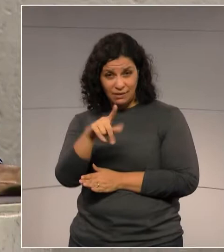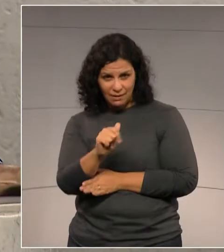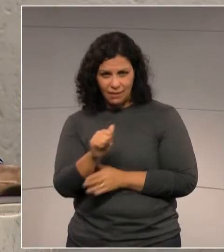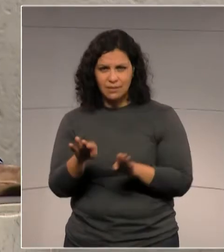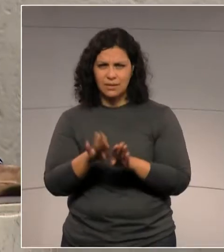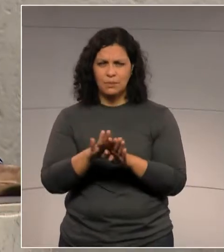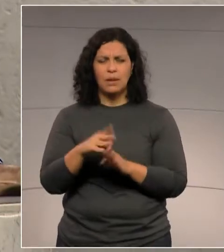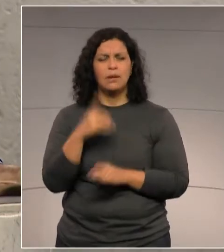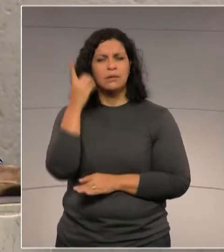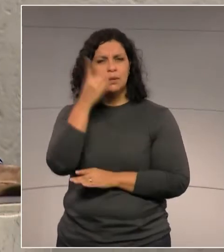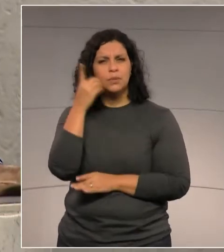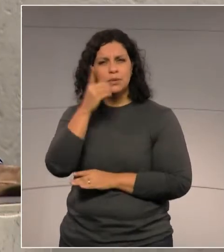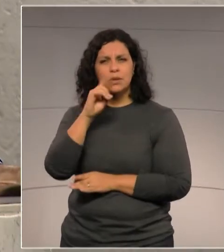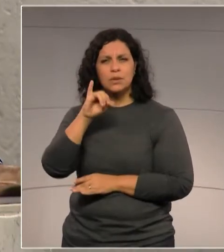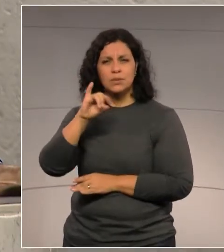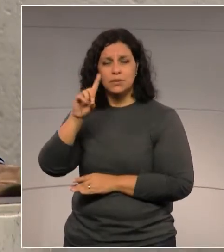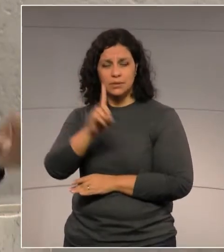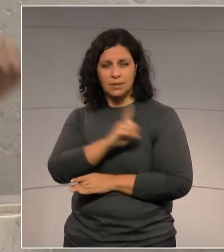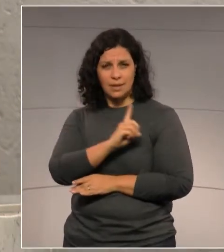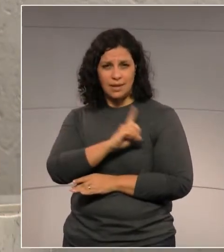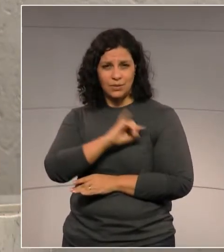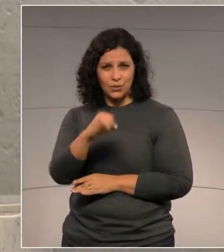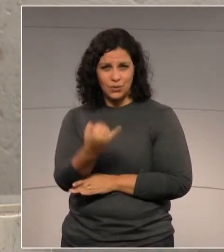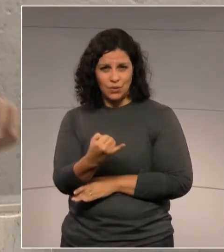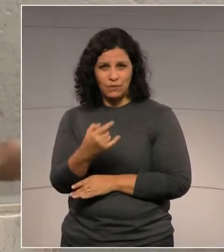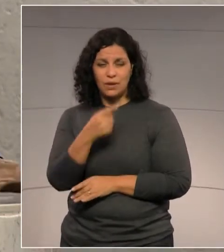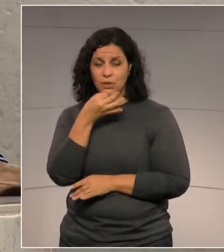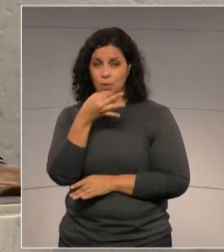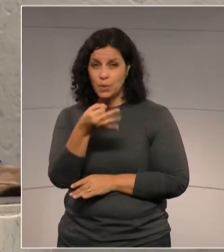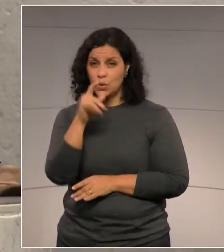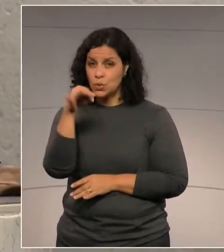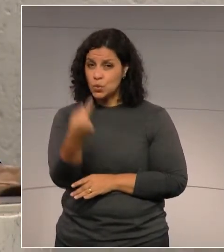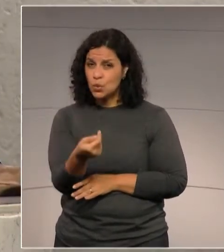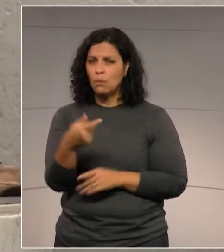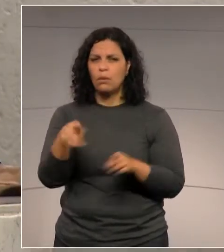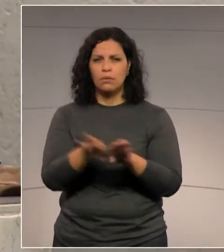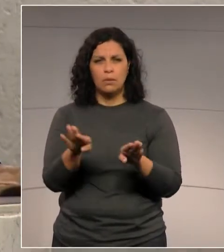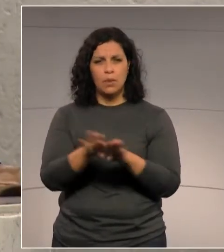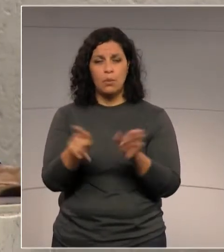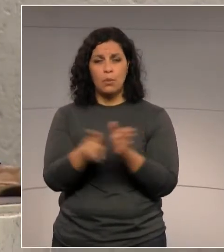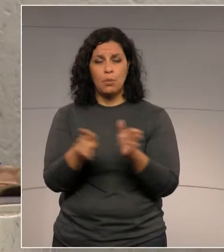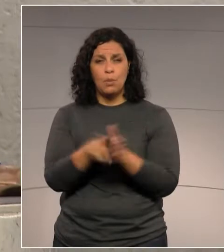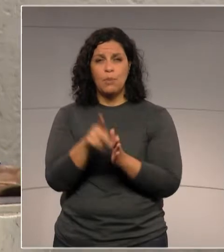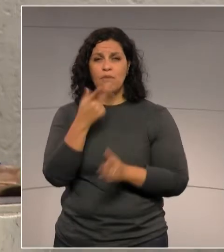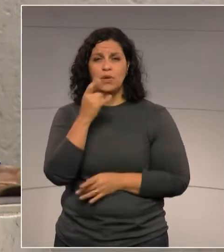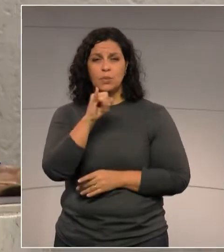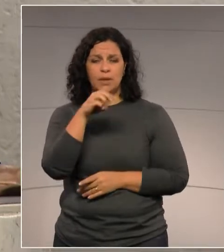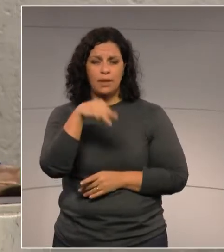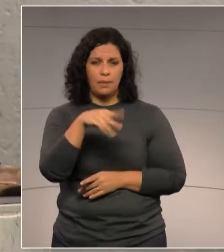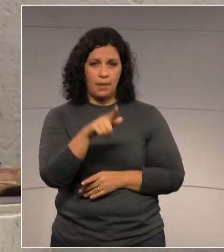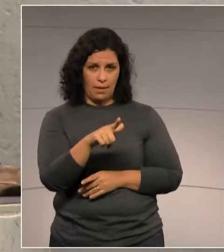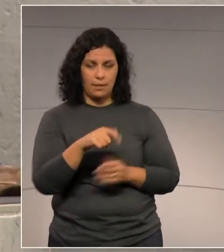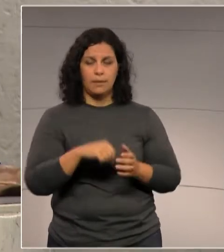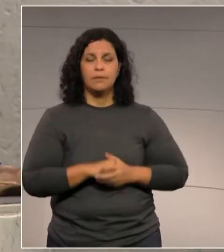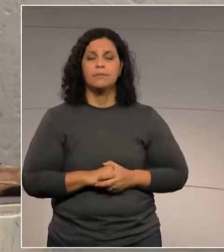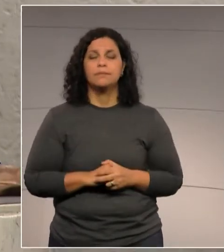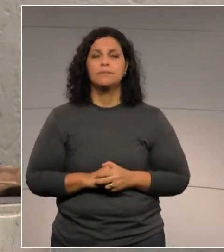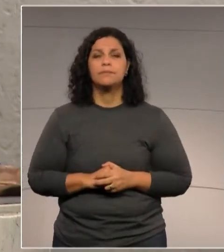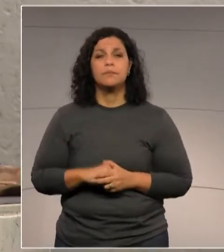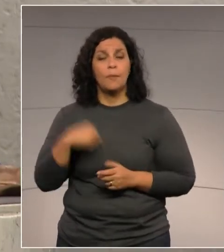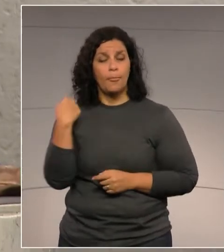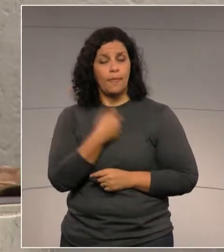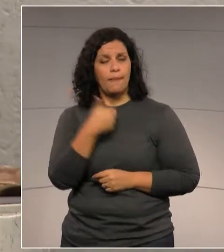deputado Jacobos, poder dar a minha opinião sobre essa questão que envolve os institutos médicos legais.